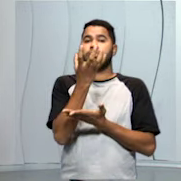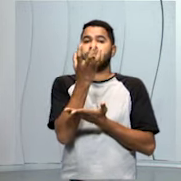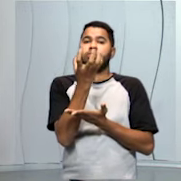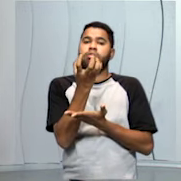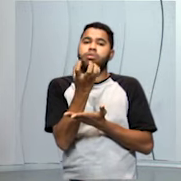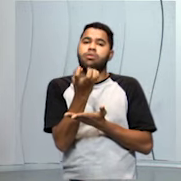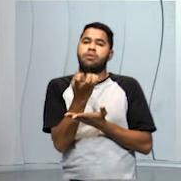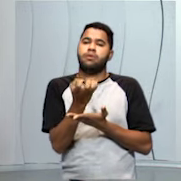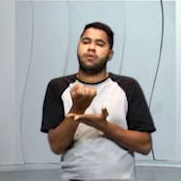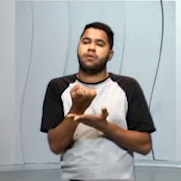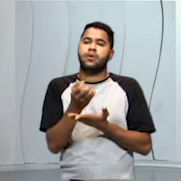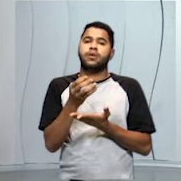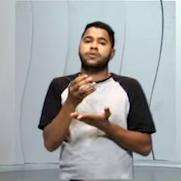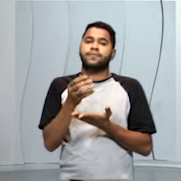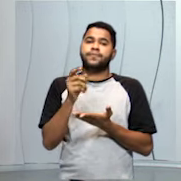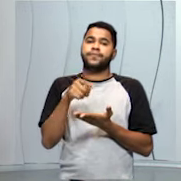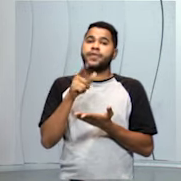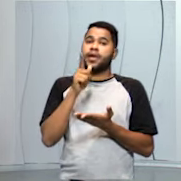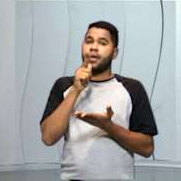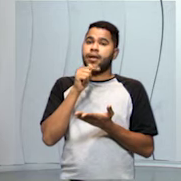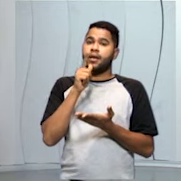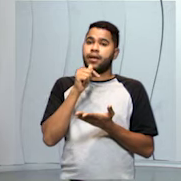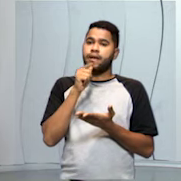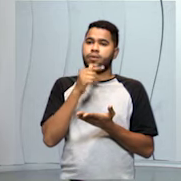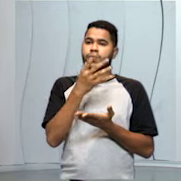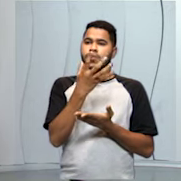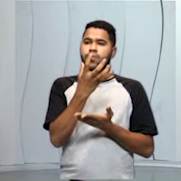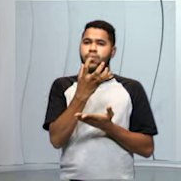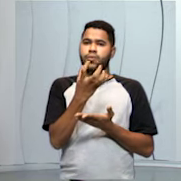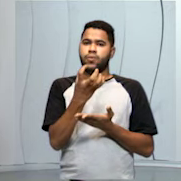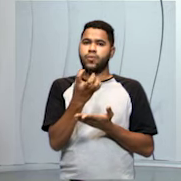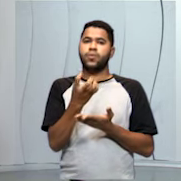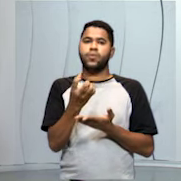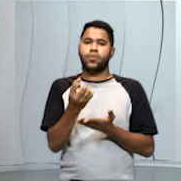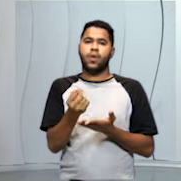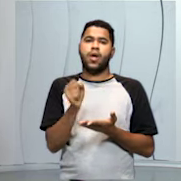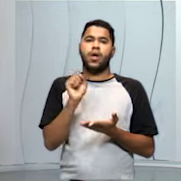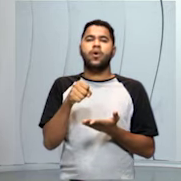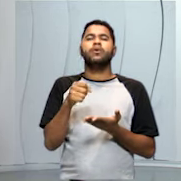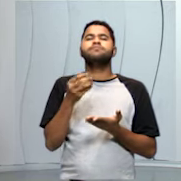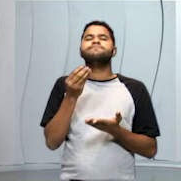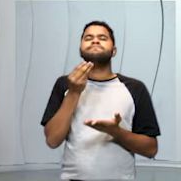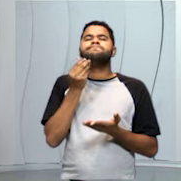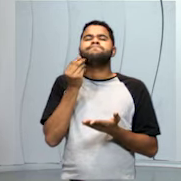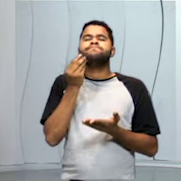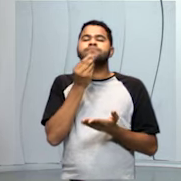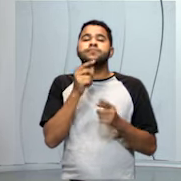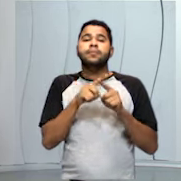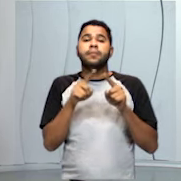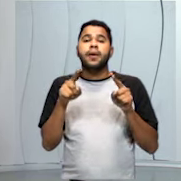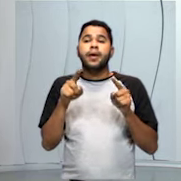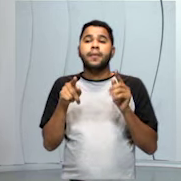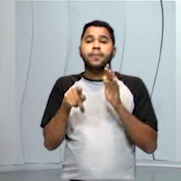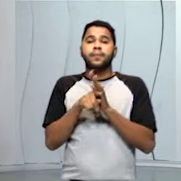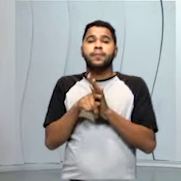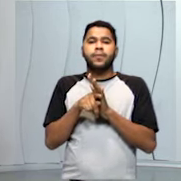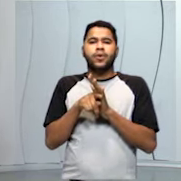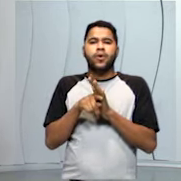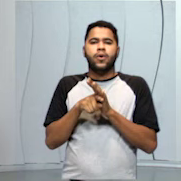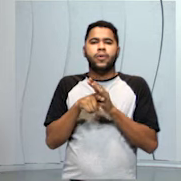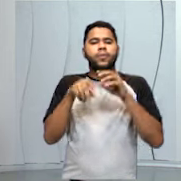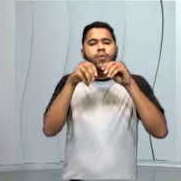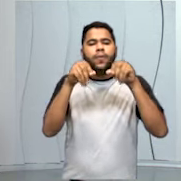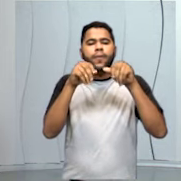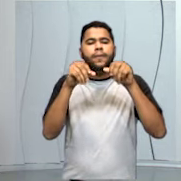O café, a água passa, ela leva o sabor e o aroma do café, mas as partes sólidas